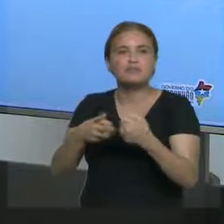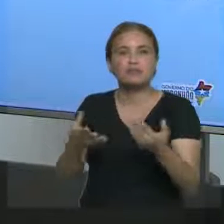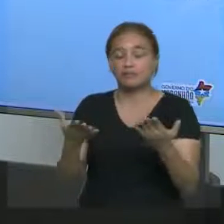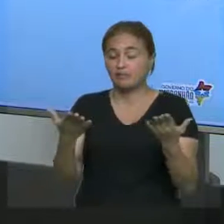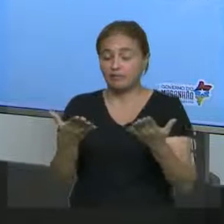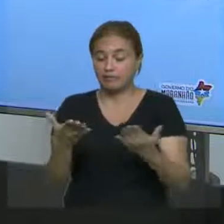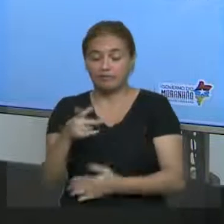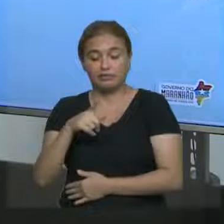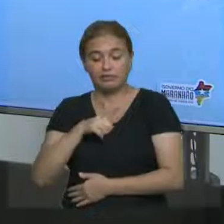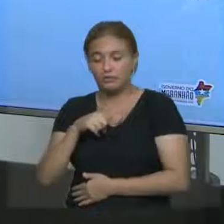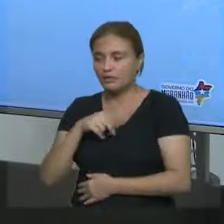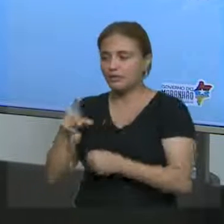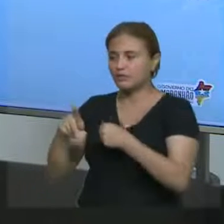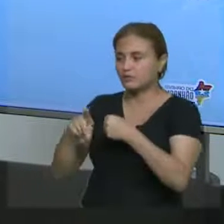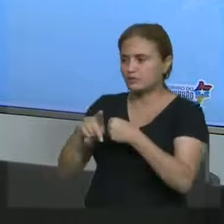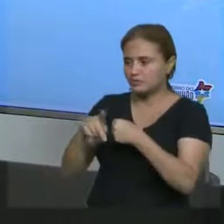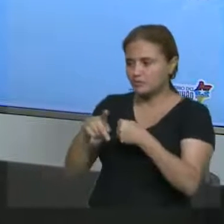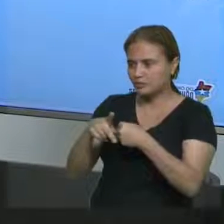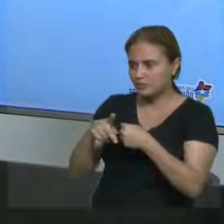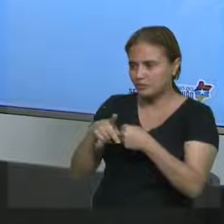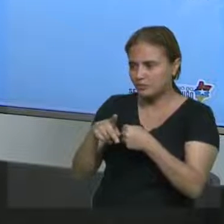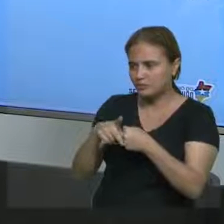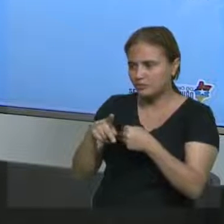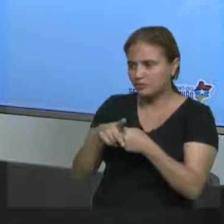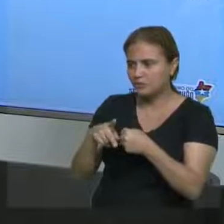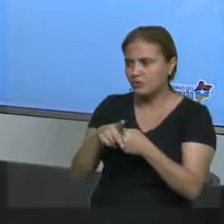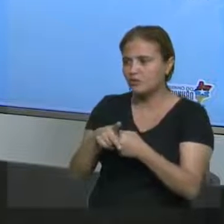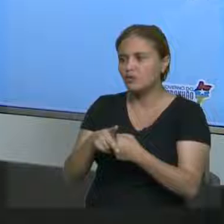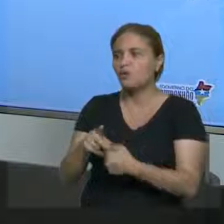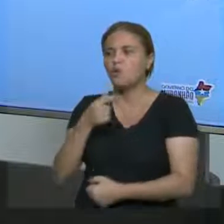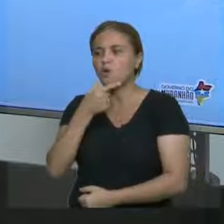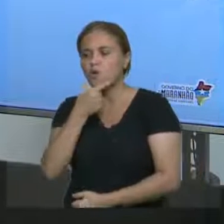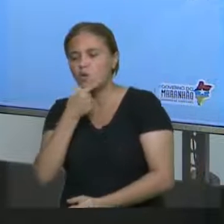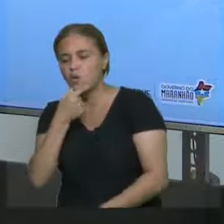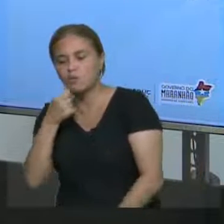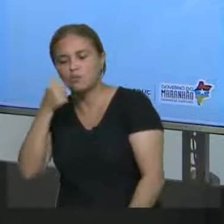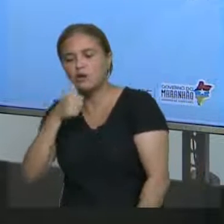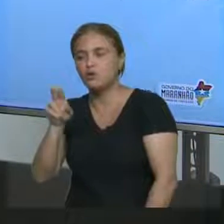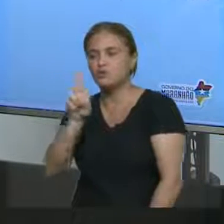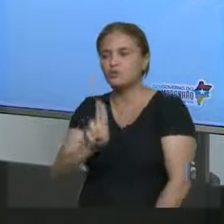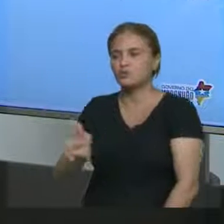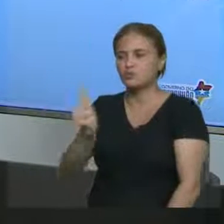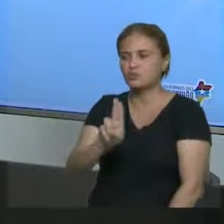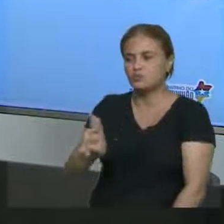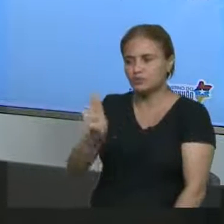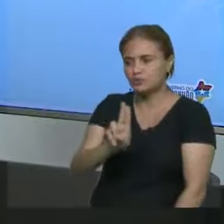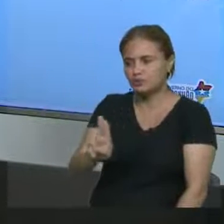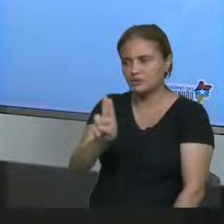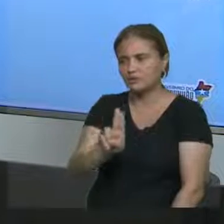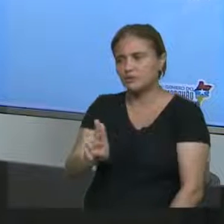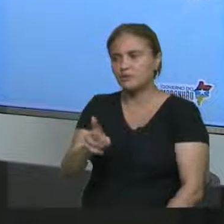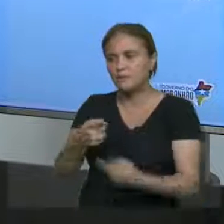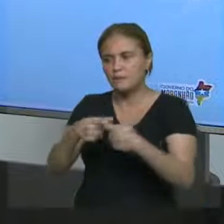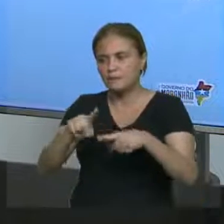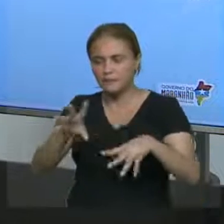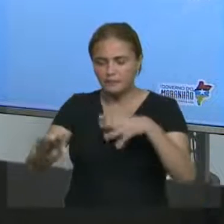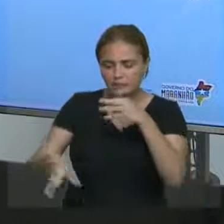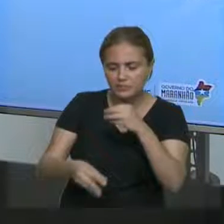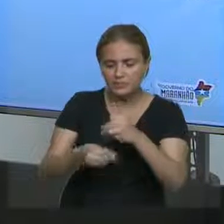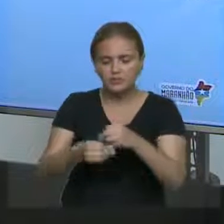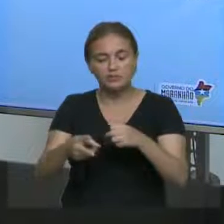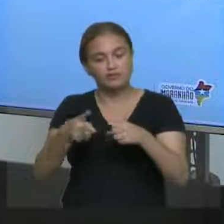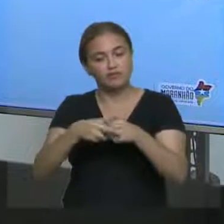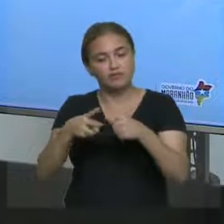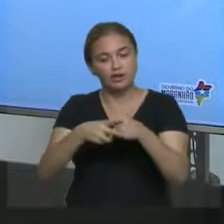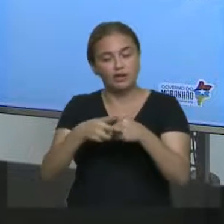você tem os pronomes he, she e it, você não vai usar o do, você vai usar o das. Usa-se das, mais o pronome he, it, mais o verbo na